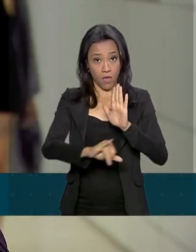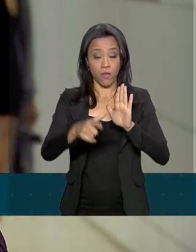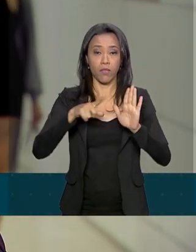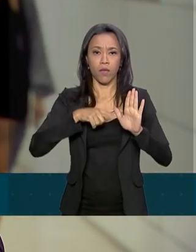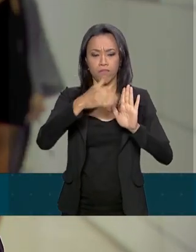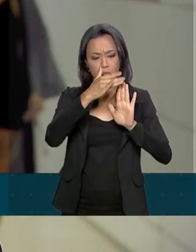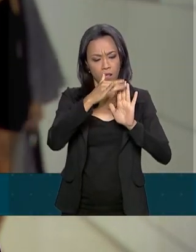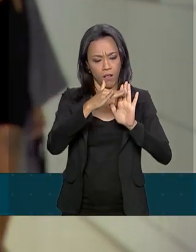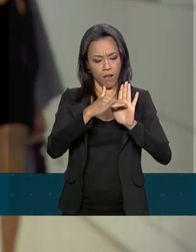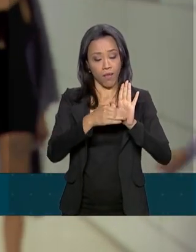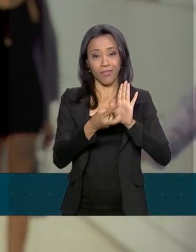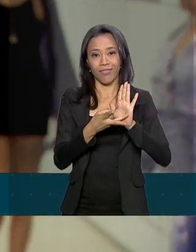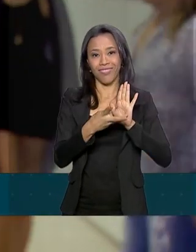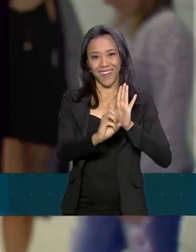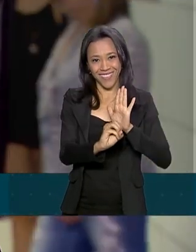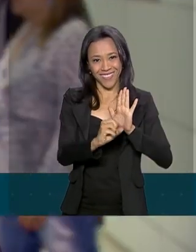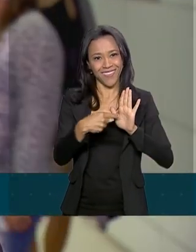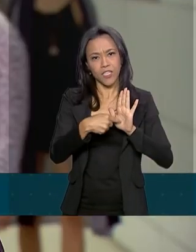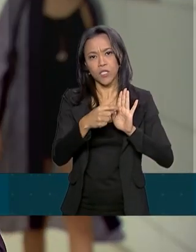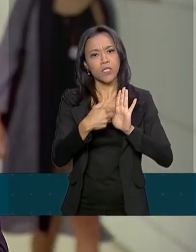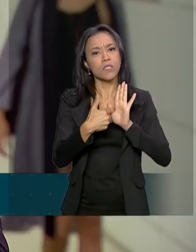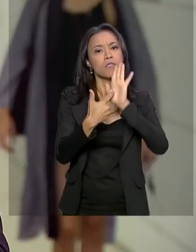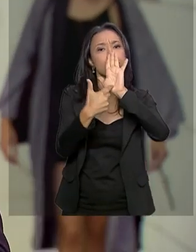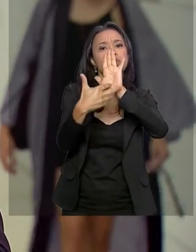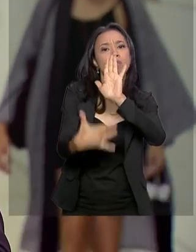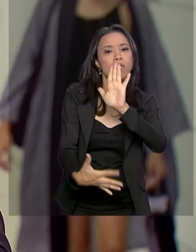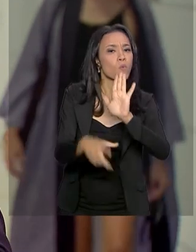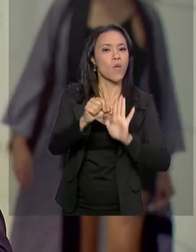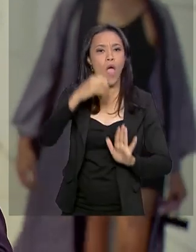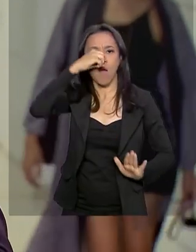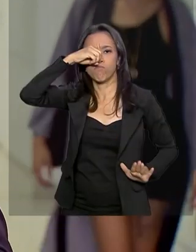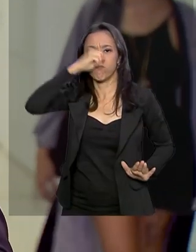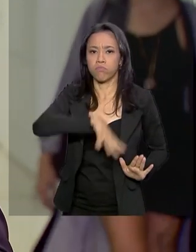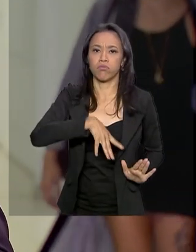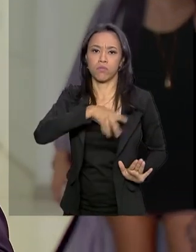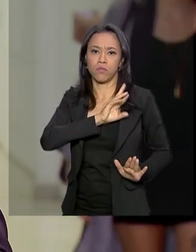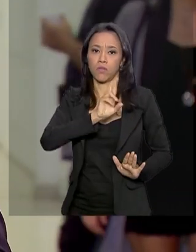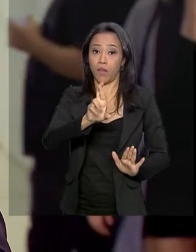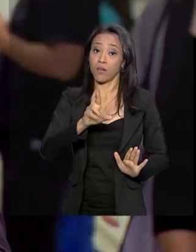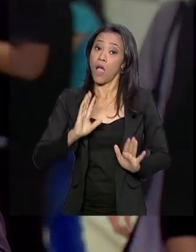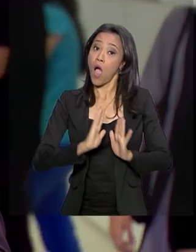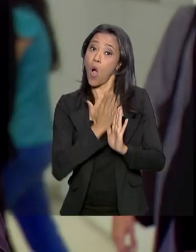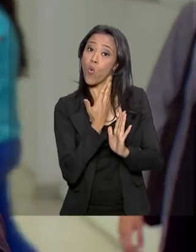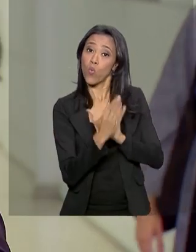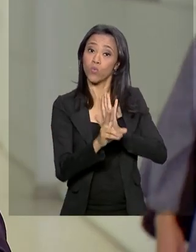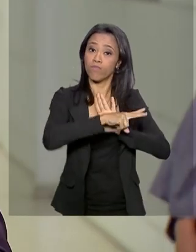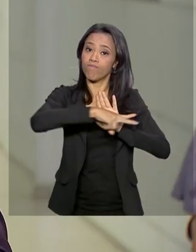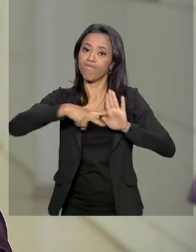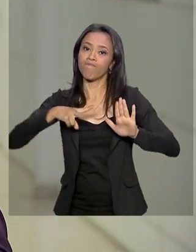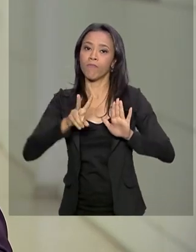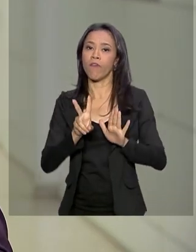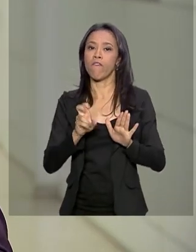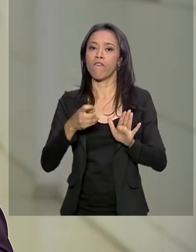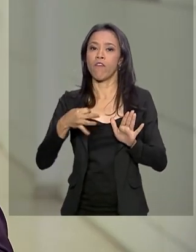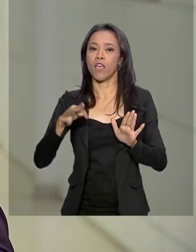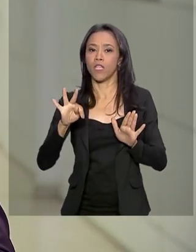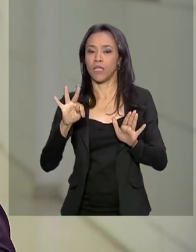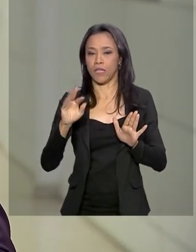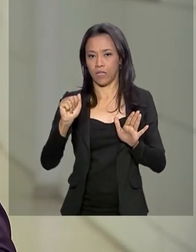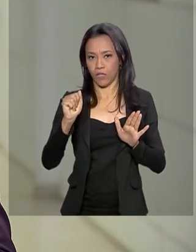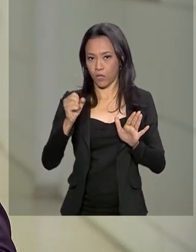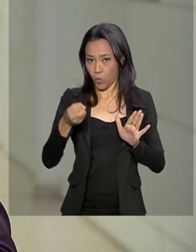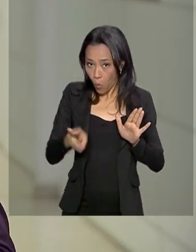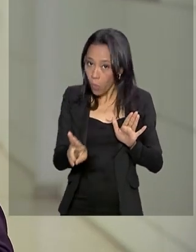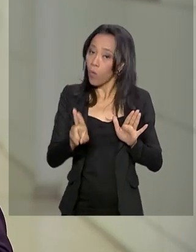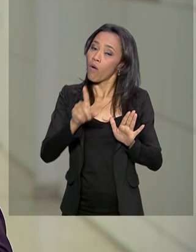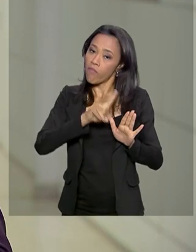situações que são consideradas abuso de autoridade. Como o presidente Jair Bolsonaro vetou alguns dos dispositivos da norma, ela deve voltar ao